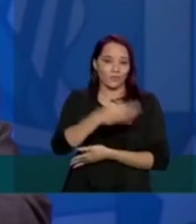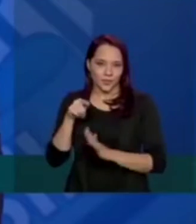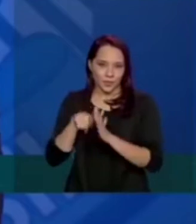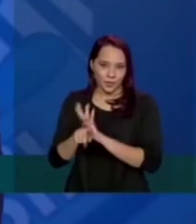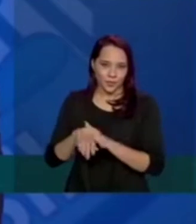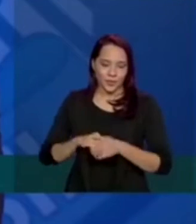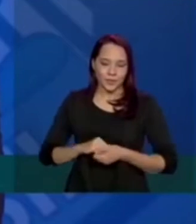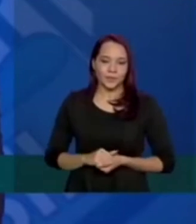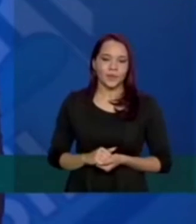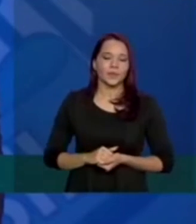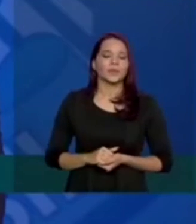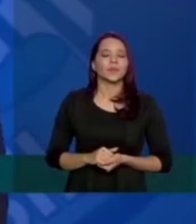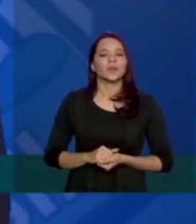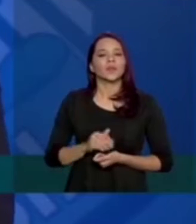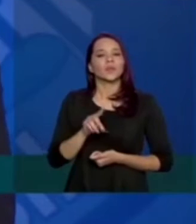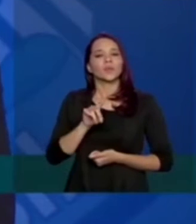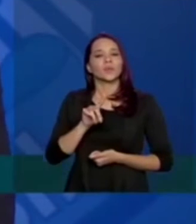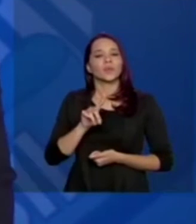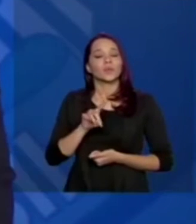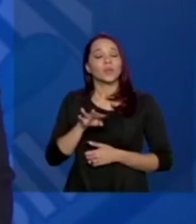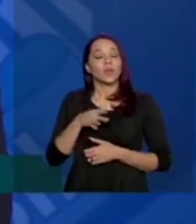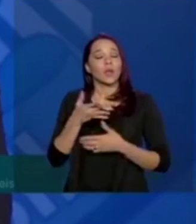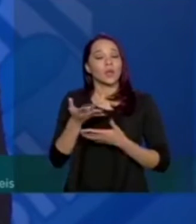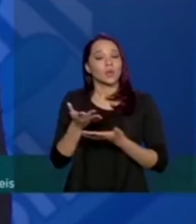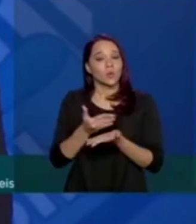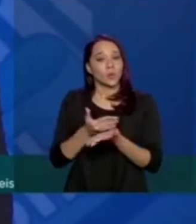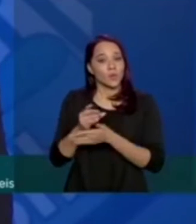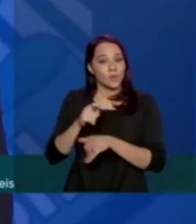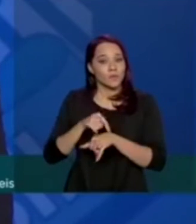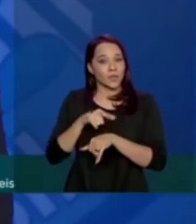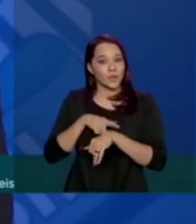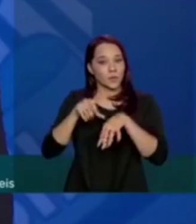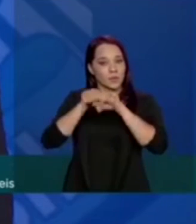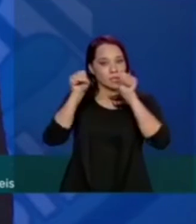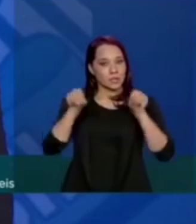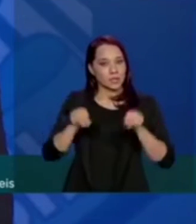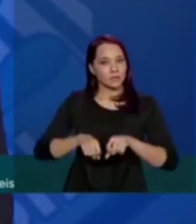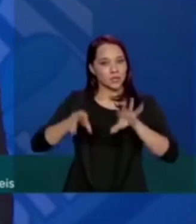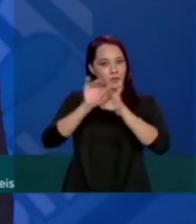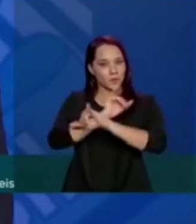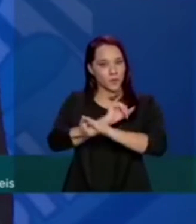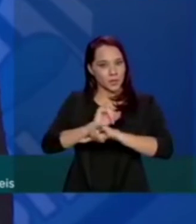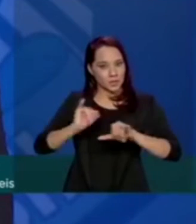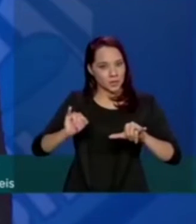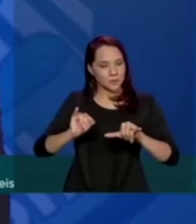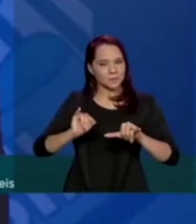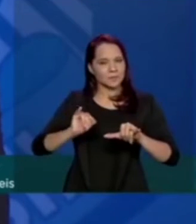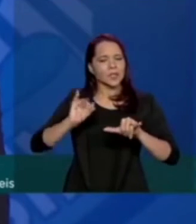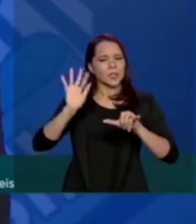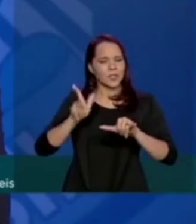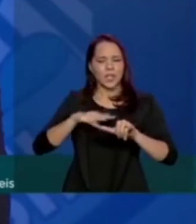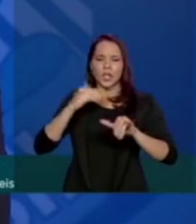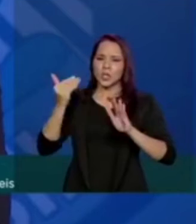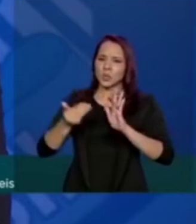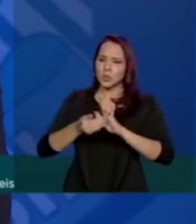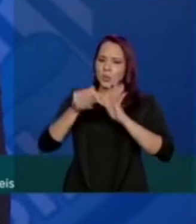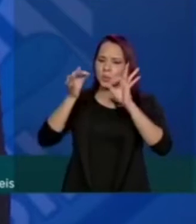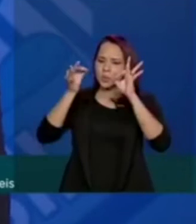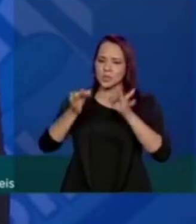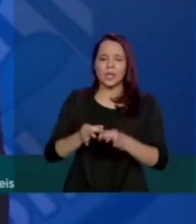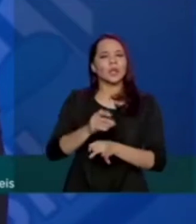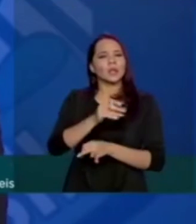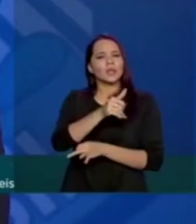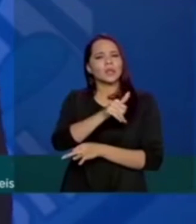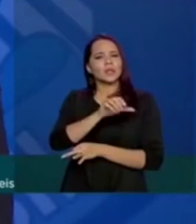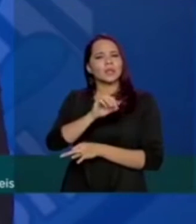exames. a partir do momento que nós tivermos um sistema de informação plenamente implantado em 100%